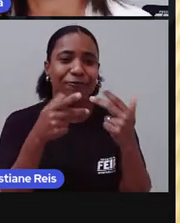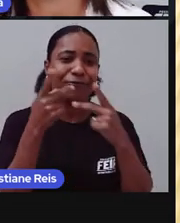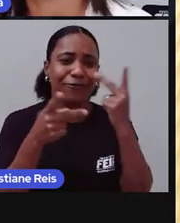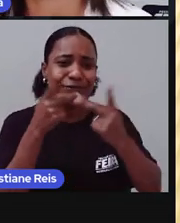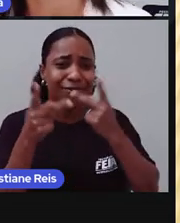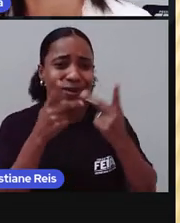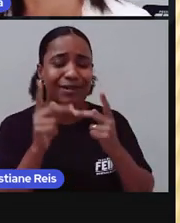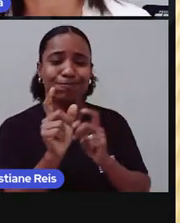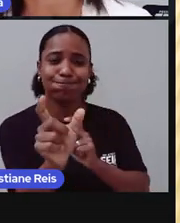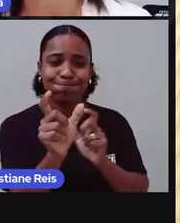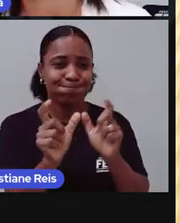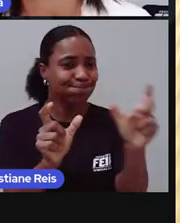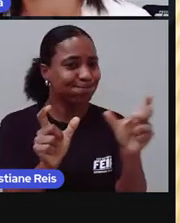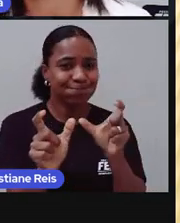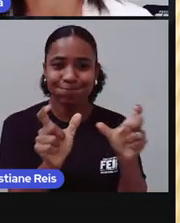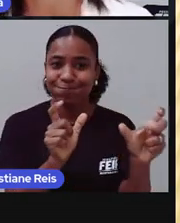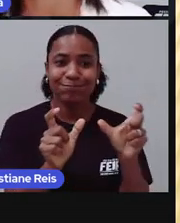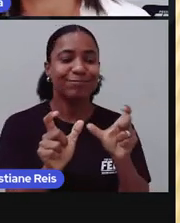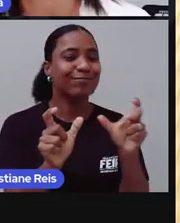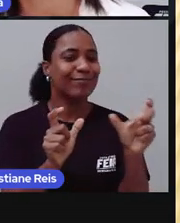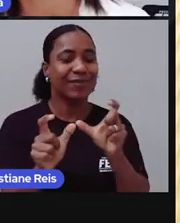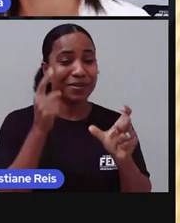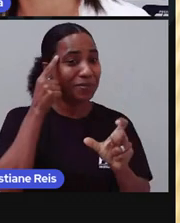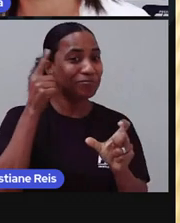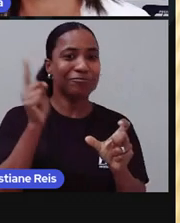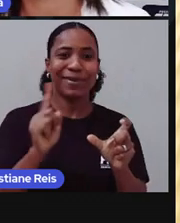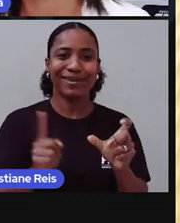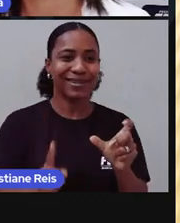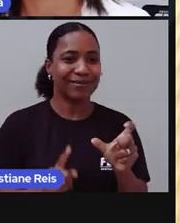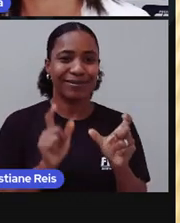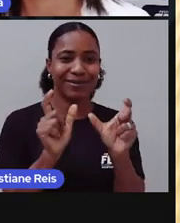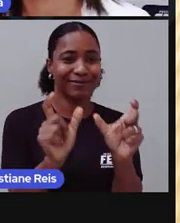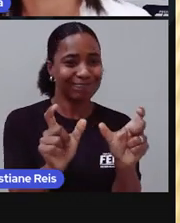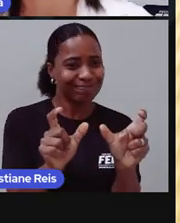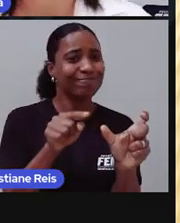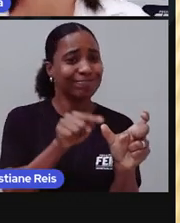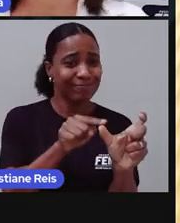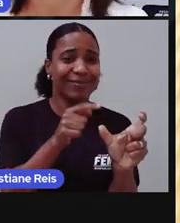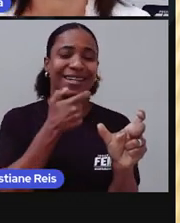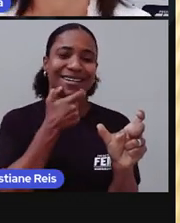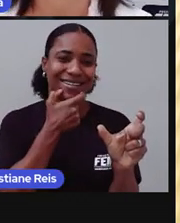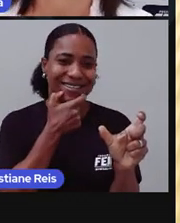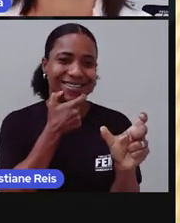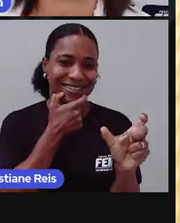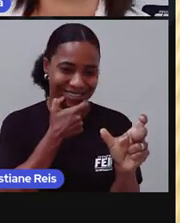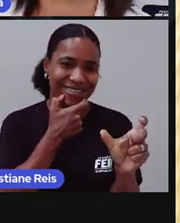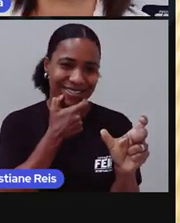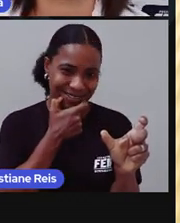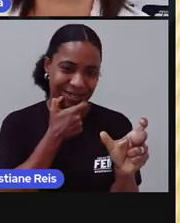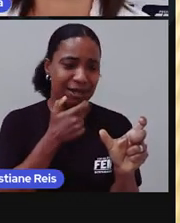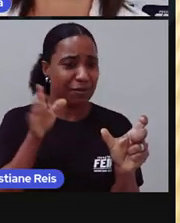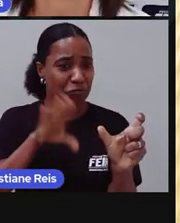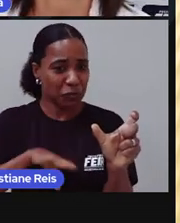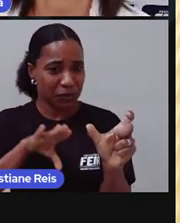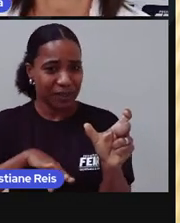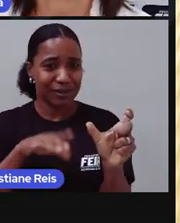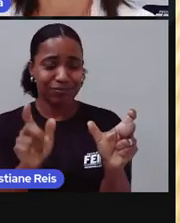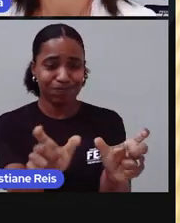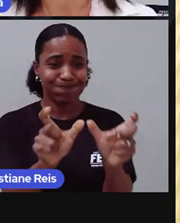de maneira que a gente não percebe que está falando inglês. Misturado com português.